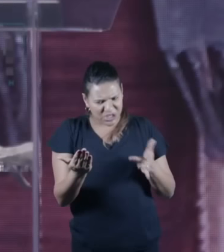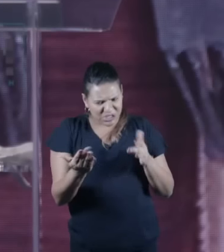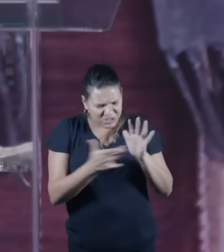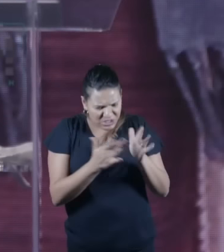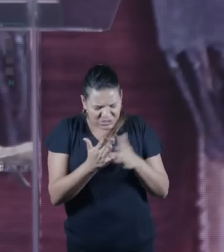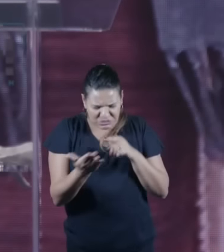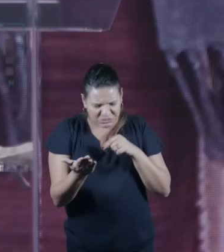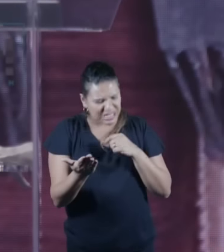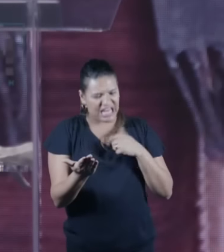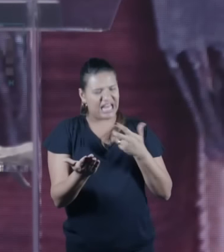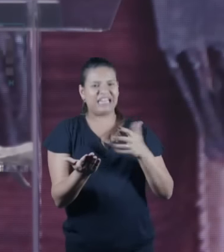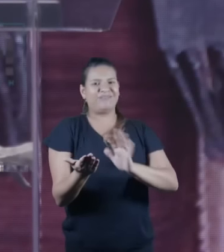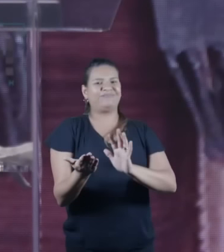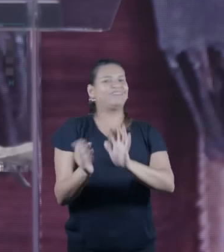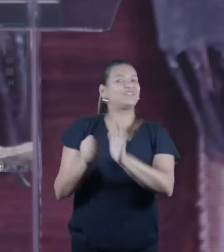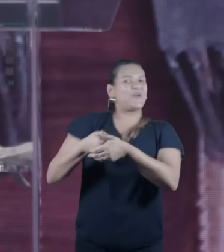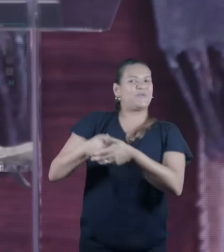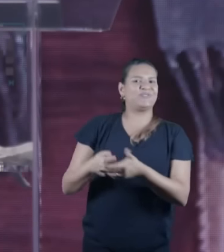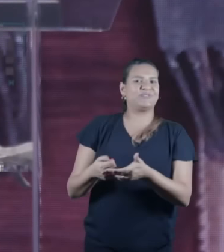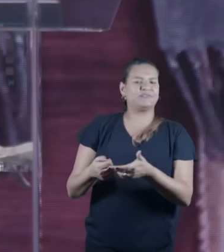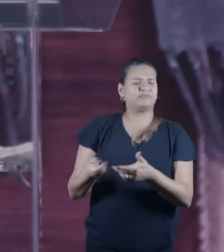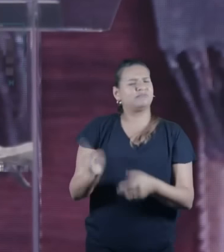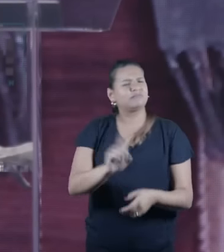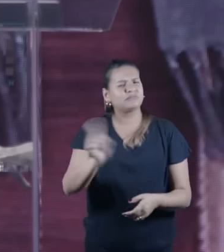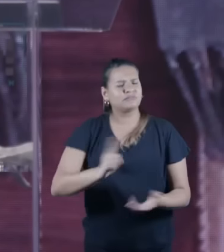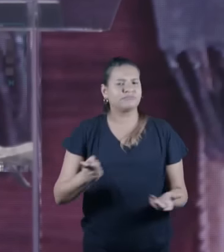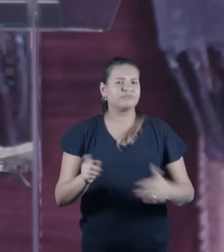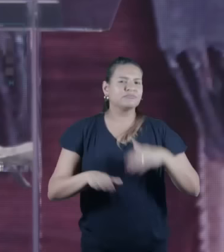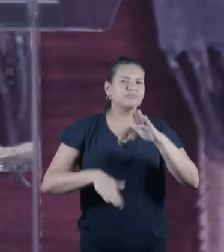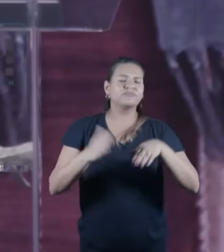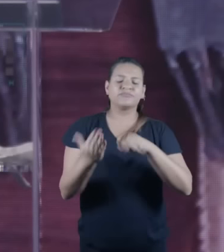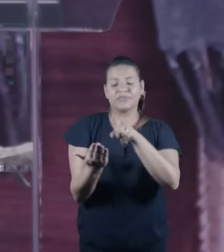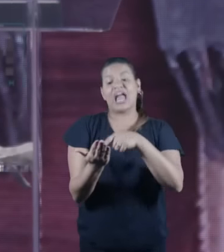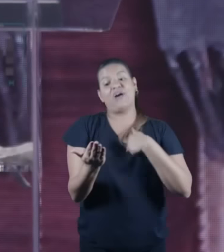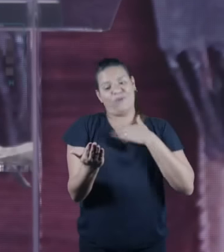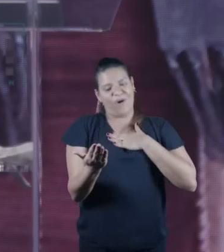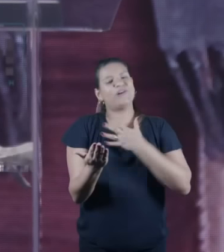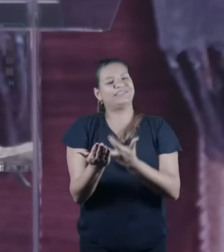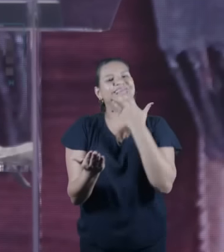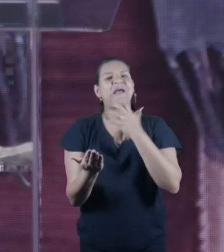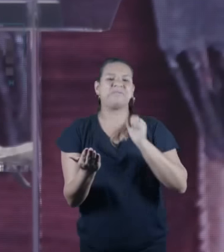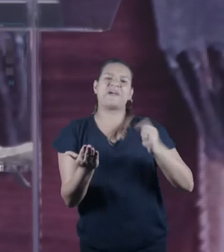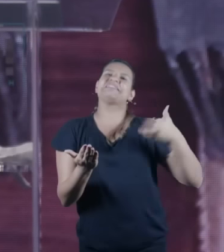entender com as partes mais fáceis com alguma parte que talvez a gente não goste tanto e com outra que a gente goste mais